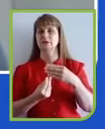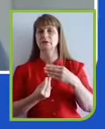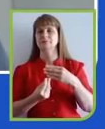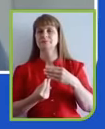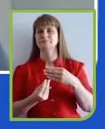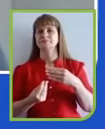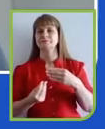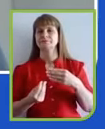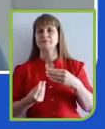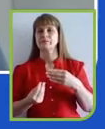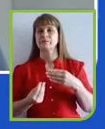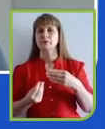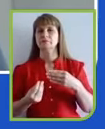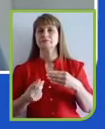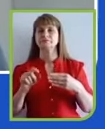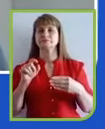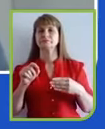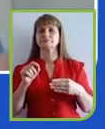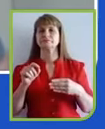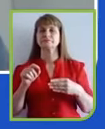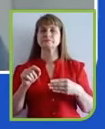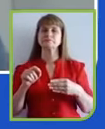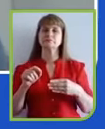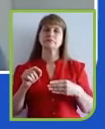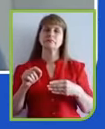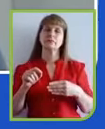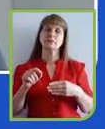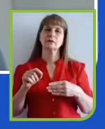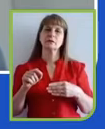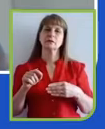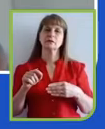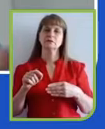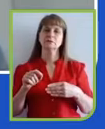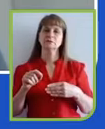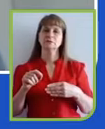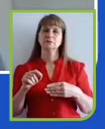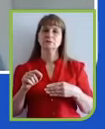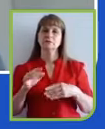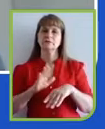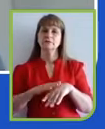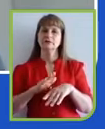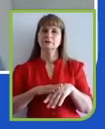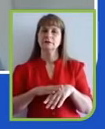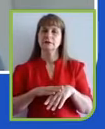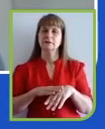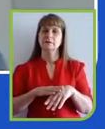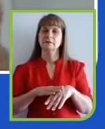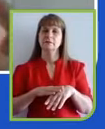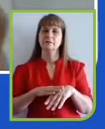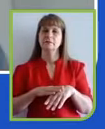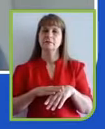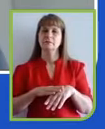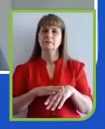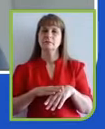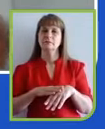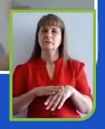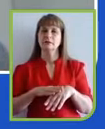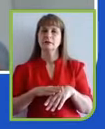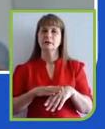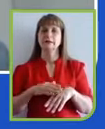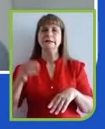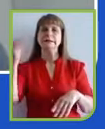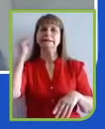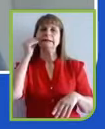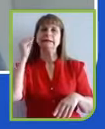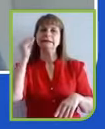negócios como parte da solução e não parte do problema é outra tendência muito importante, porque a